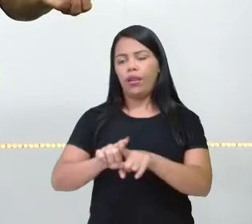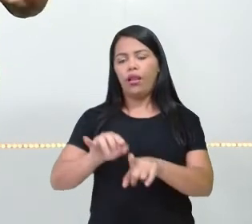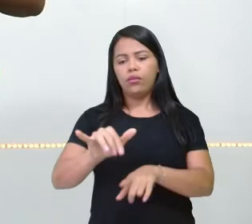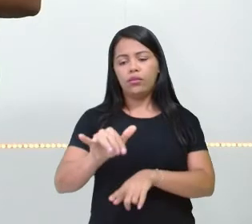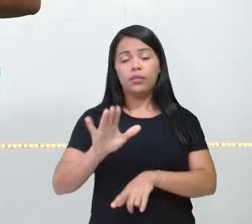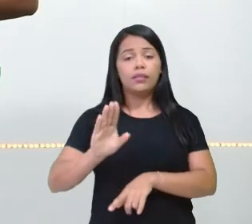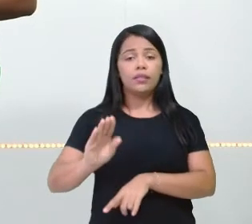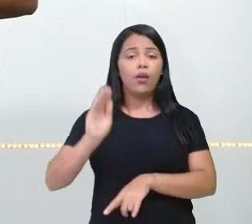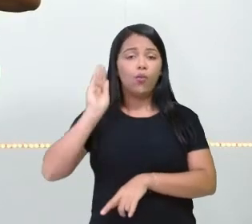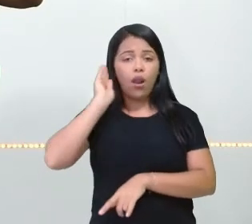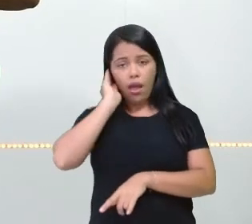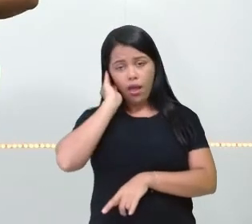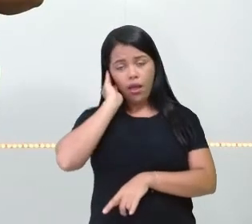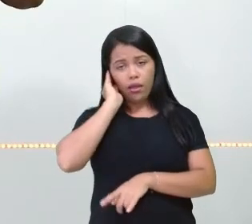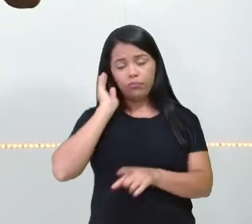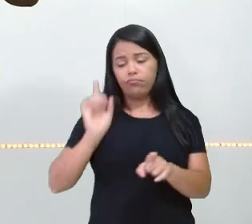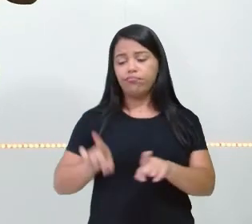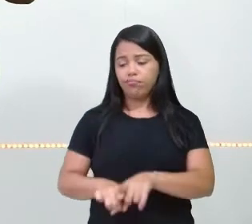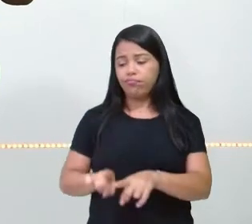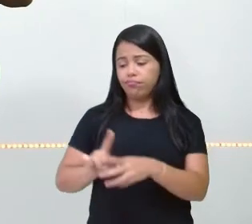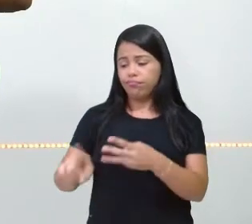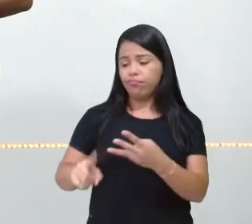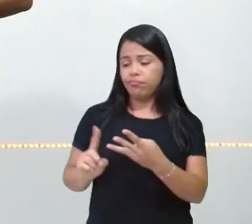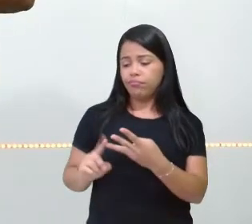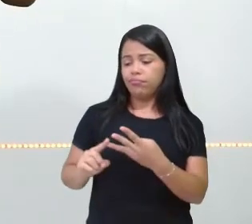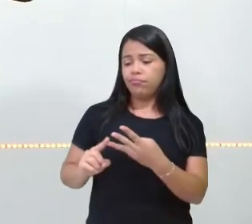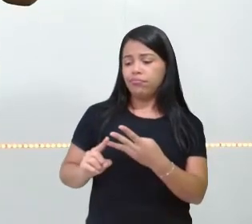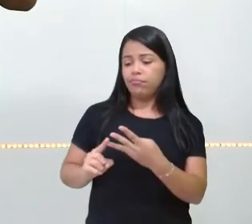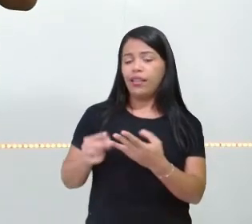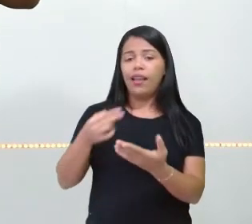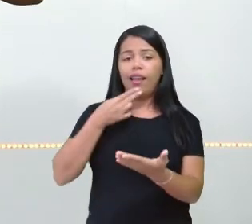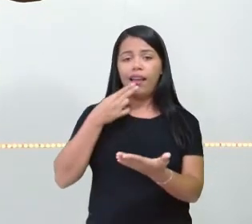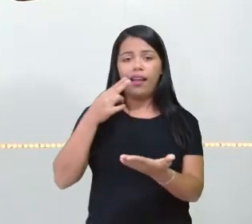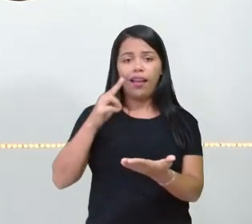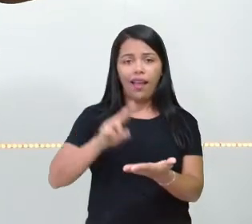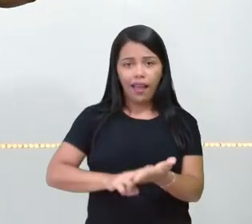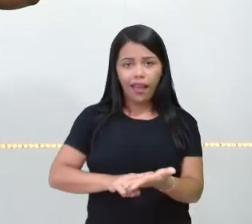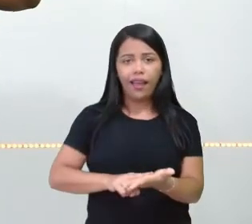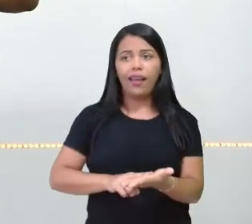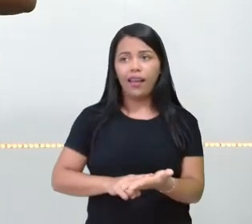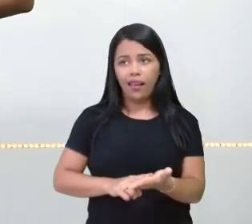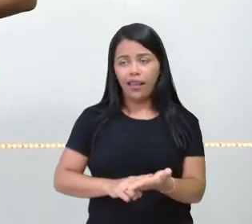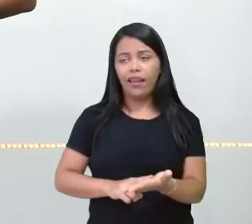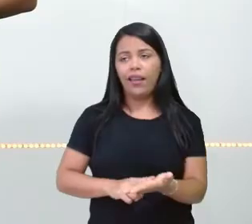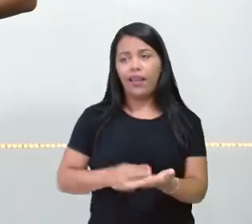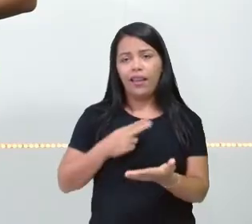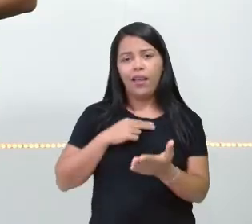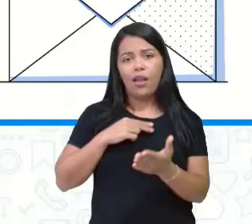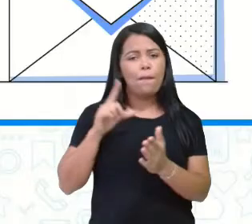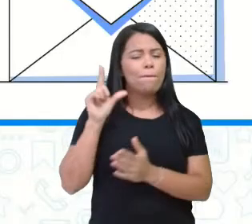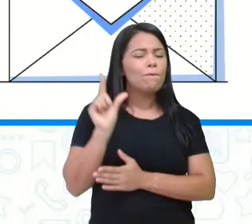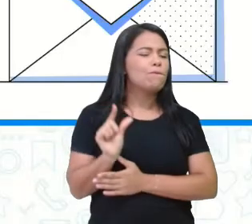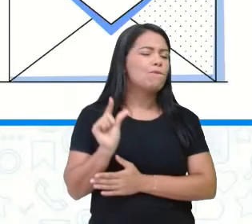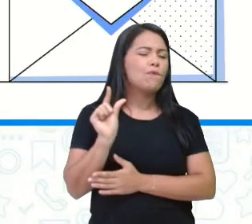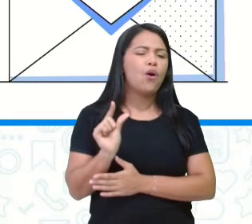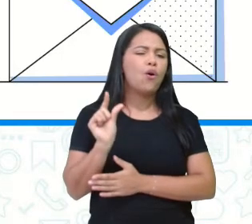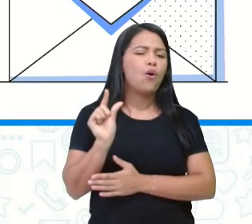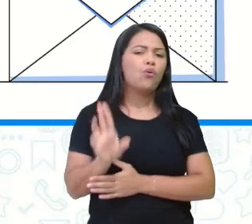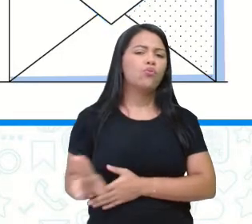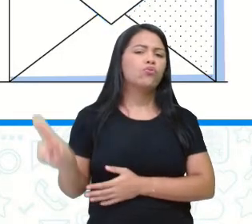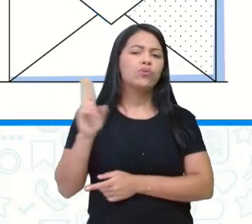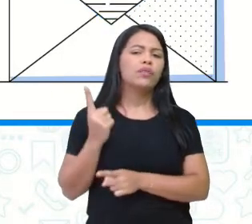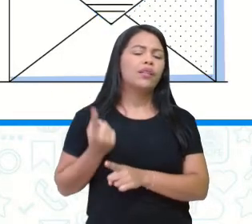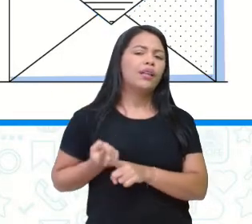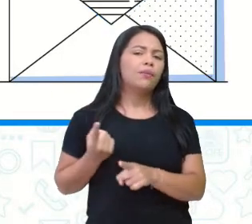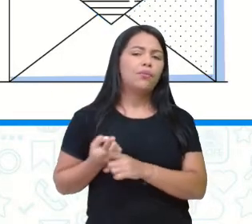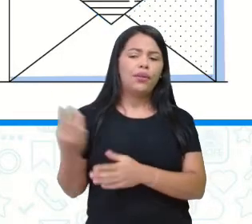celular muito utilizado. E temos também a carta, que aí ainda está menos utilizado. Por quê? Porque as mensagens